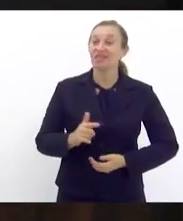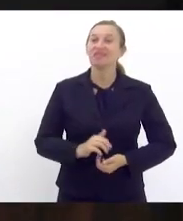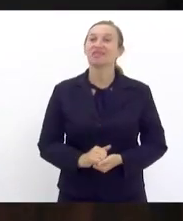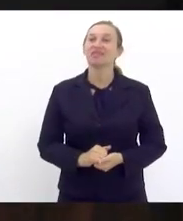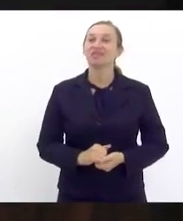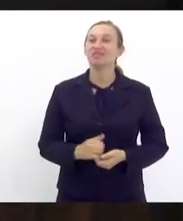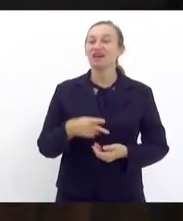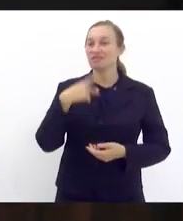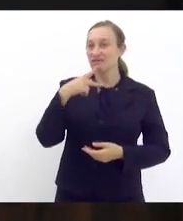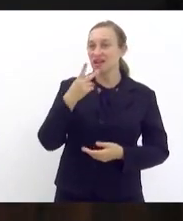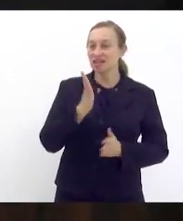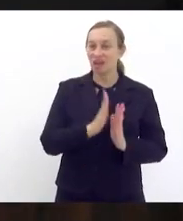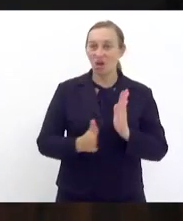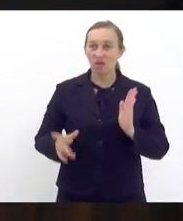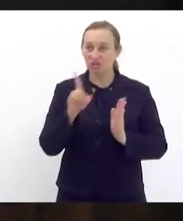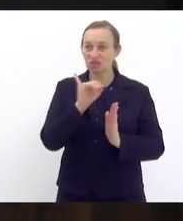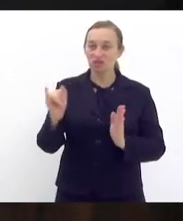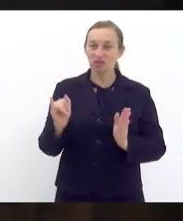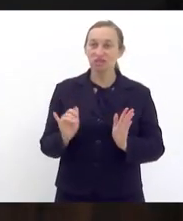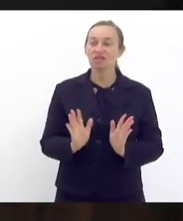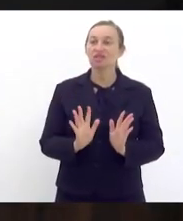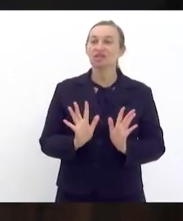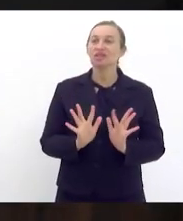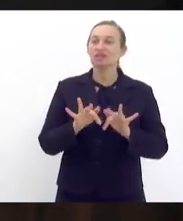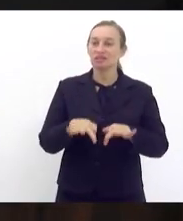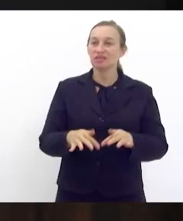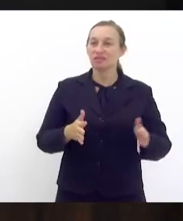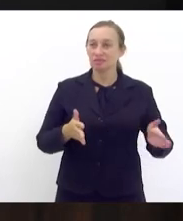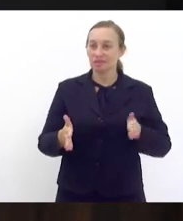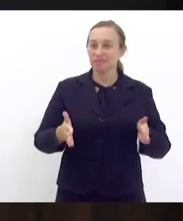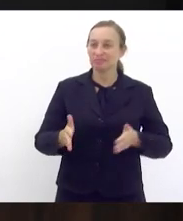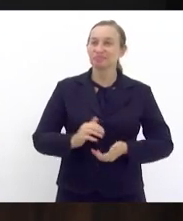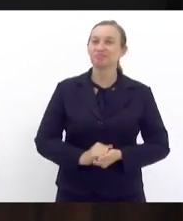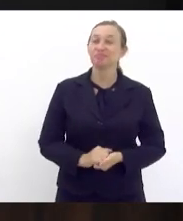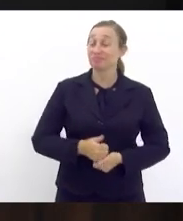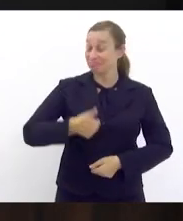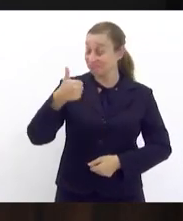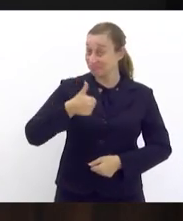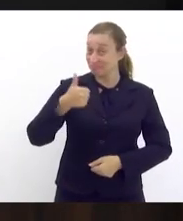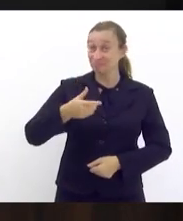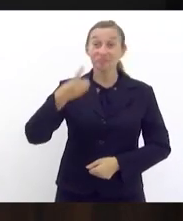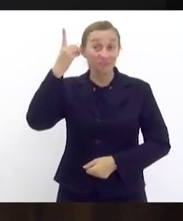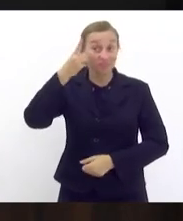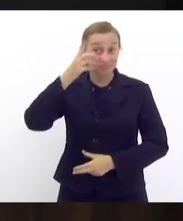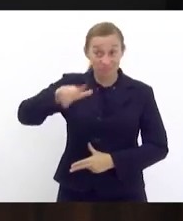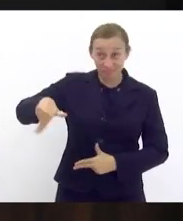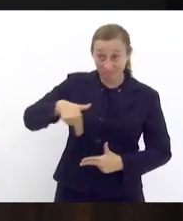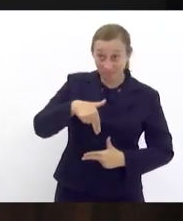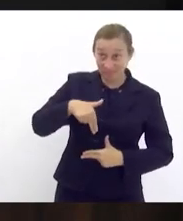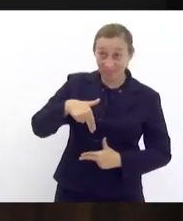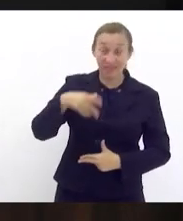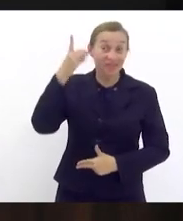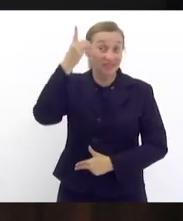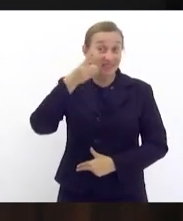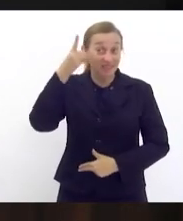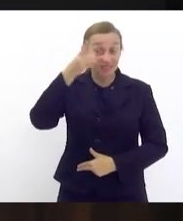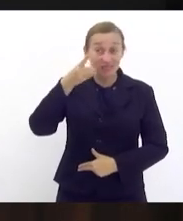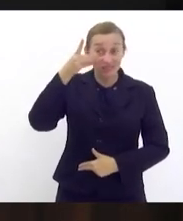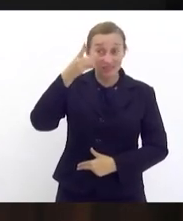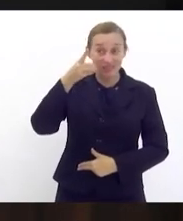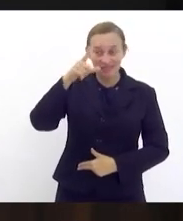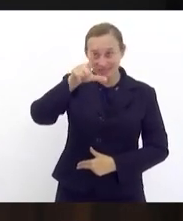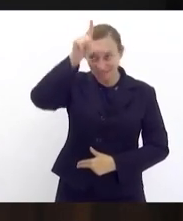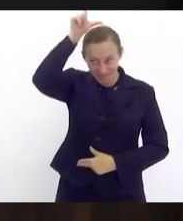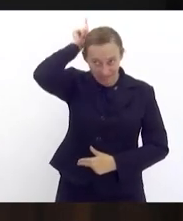nada a tratar na hora do dia, passa-se ao expediente final. Primeiro orador escrito é o nobre deputado